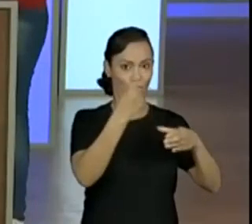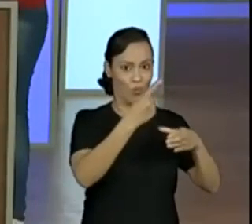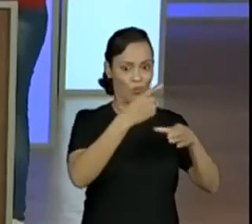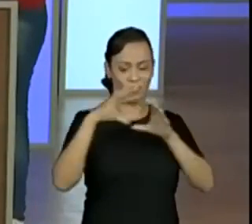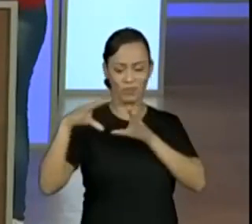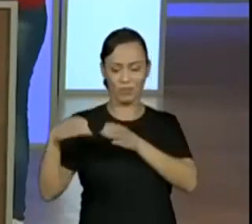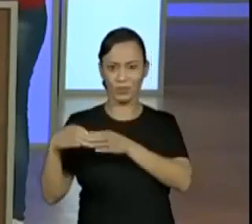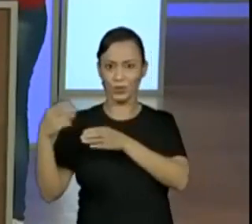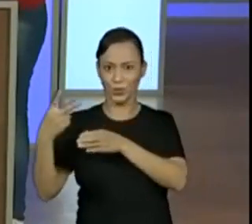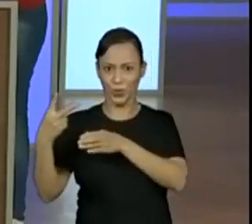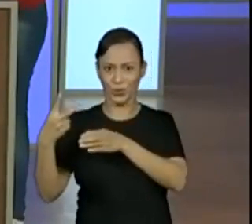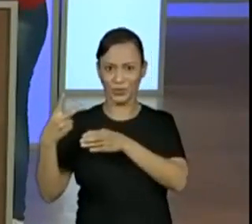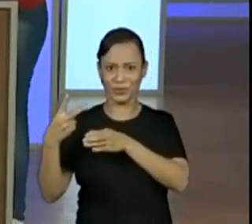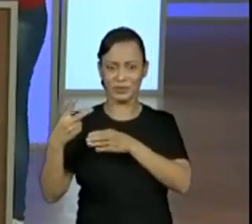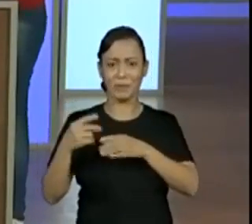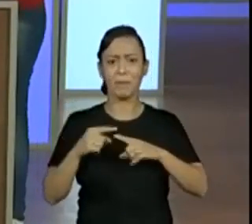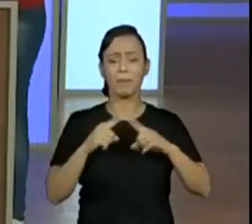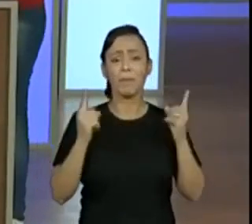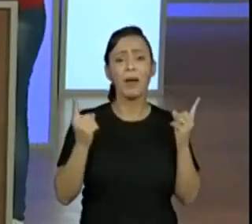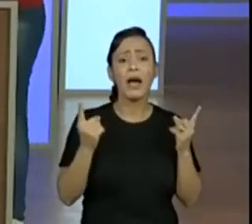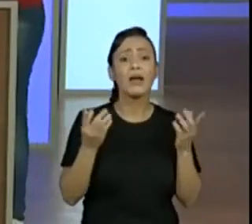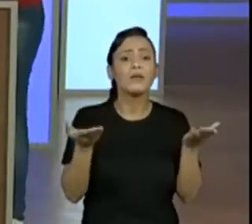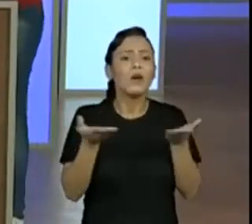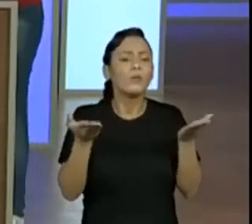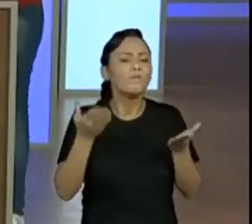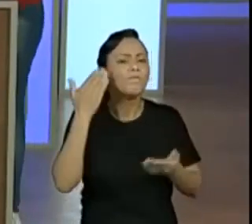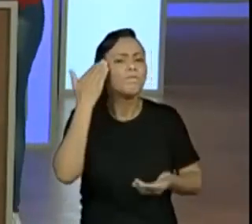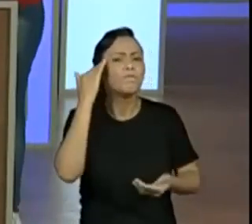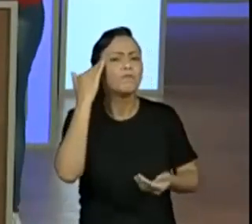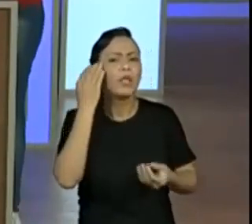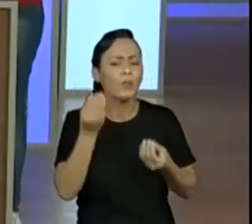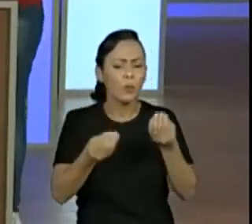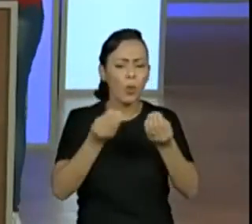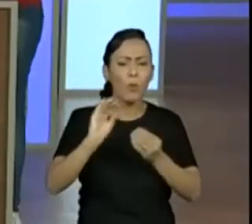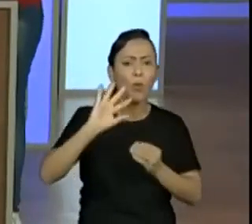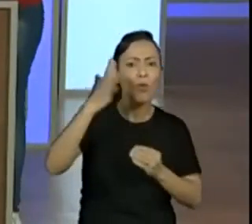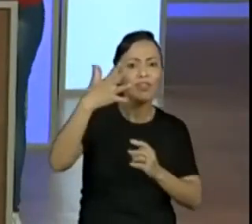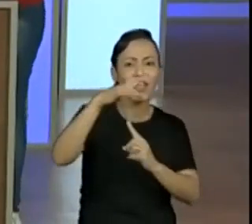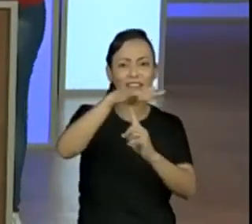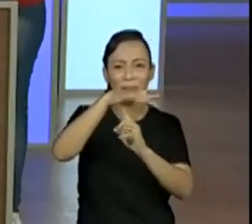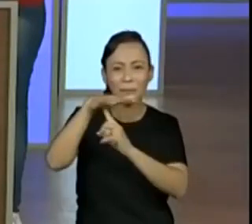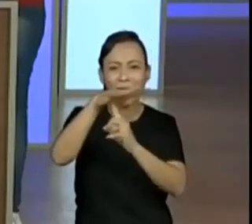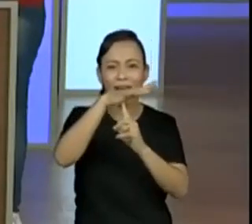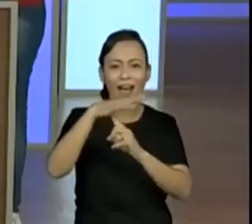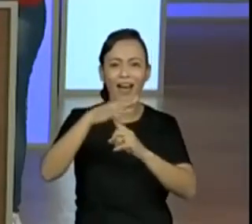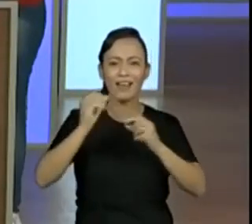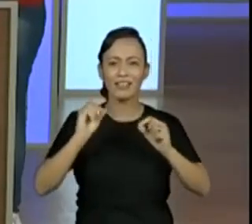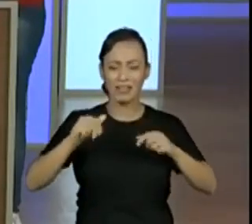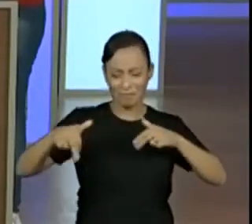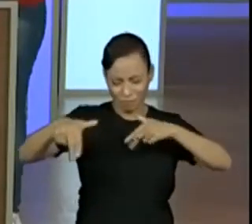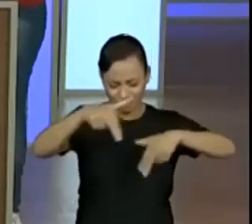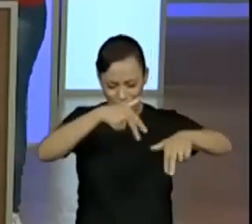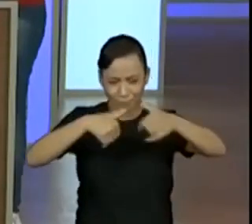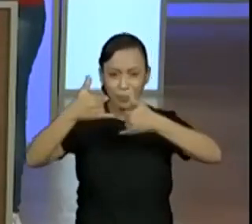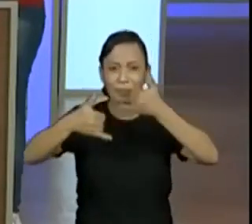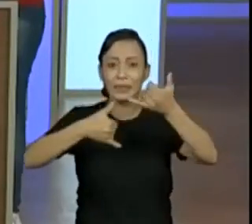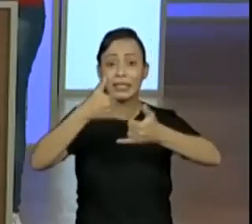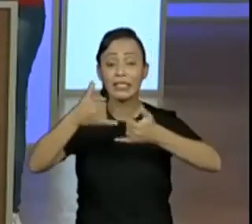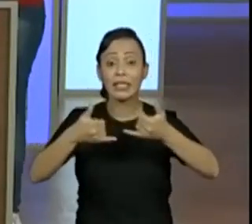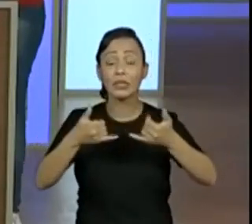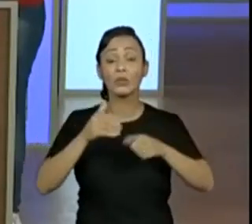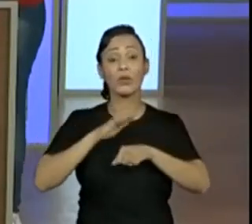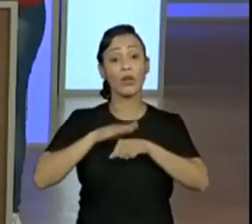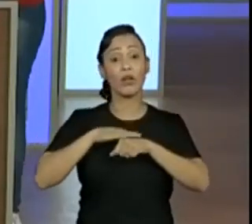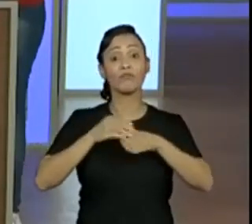problema? Até o momento a gente está lendo uma situação, a gente está lendo um texto, a gente só está aqui pedindo que eles fiquem